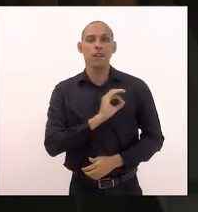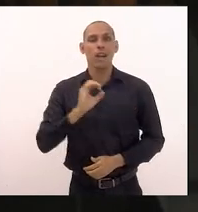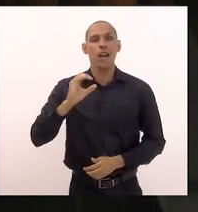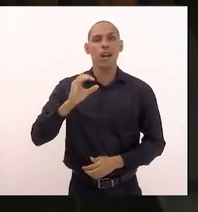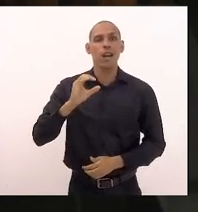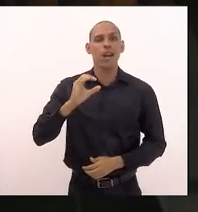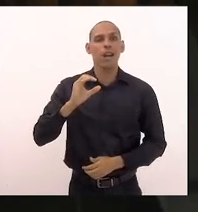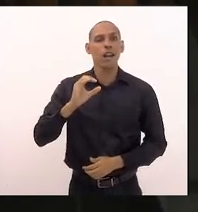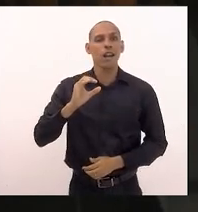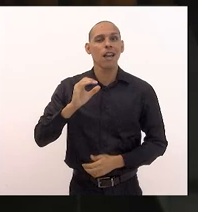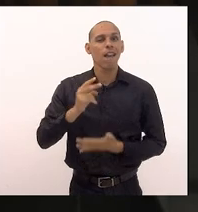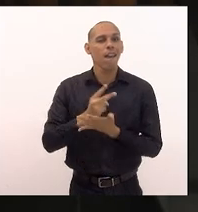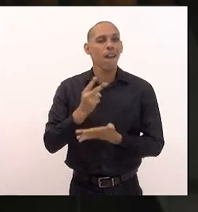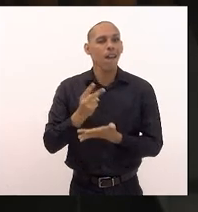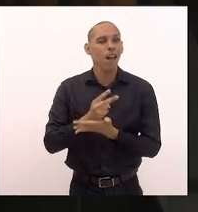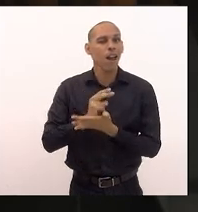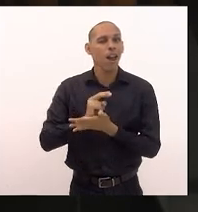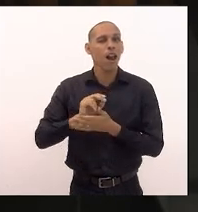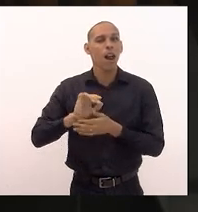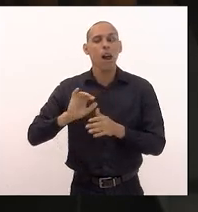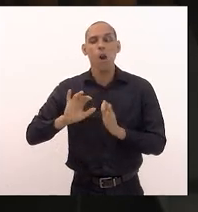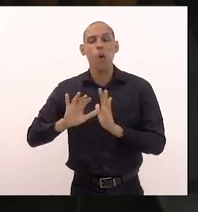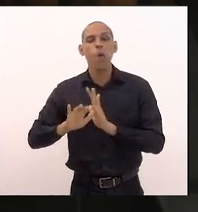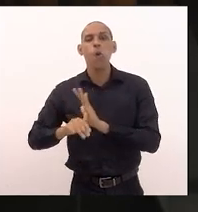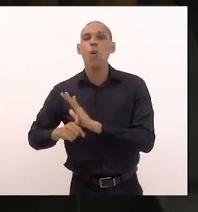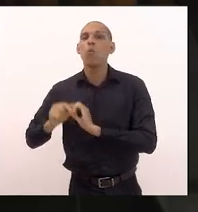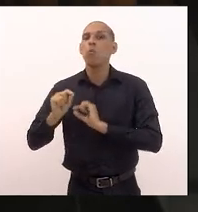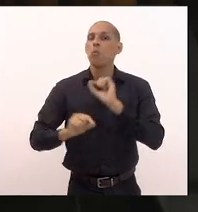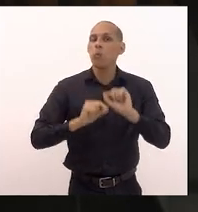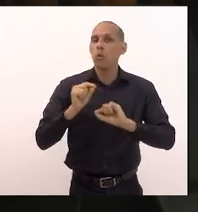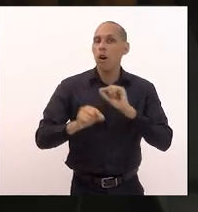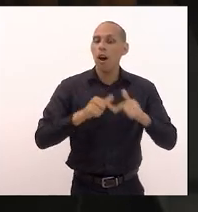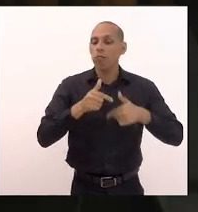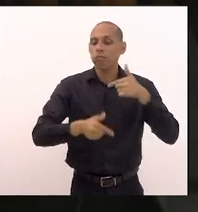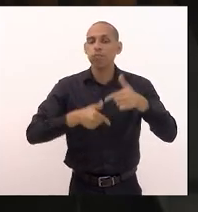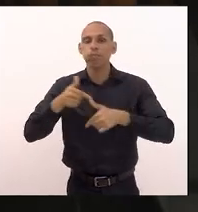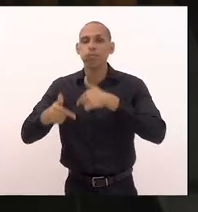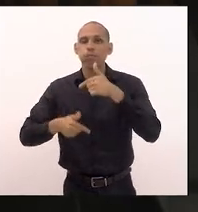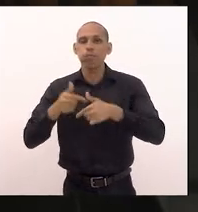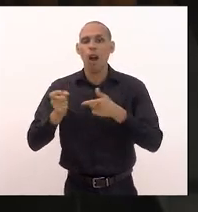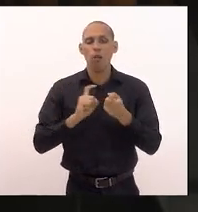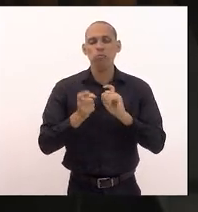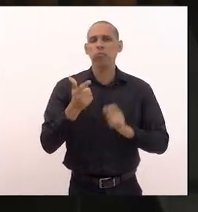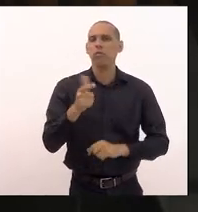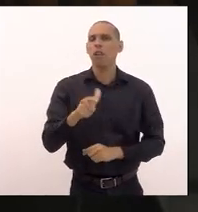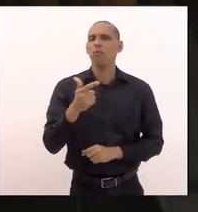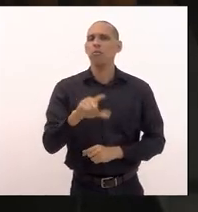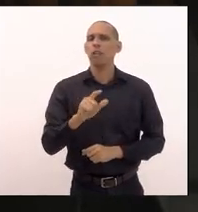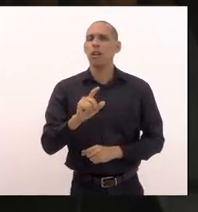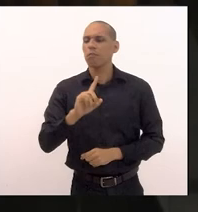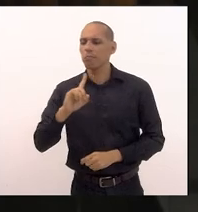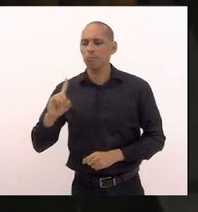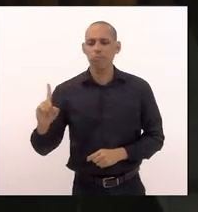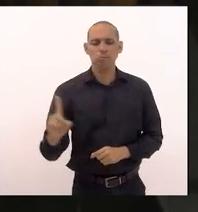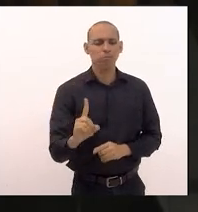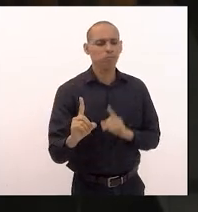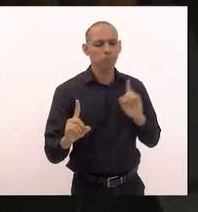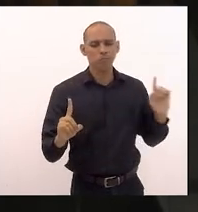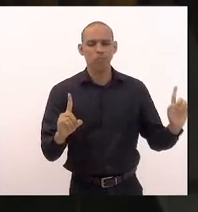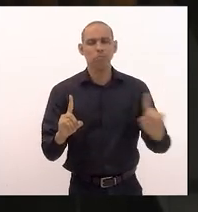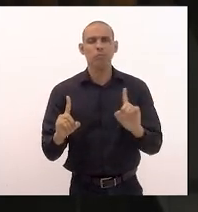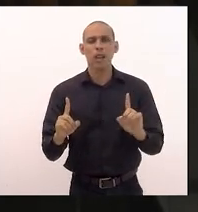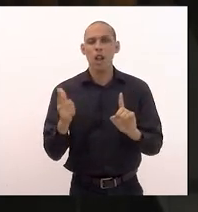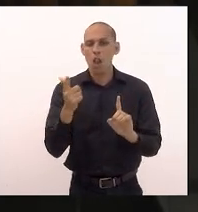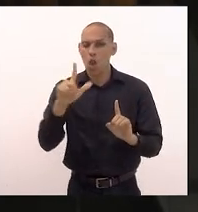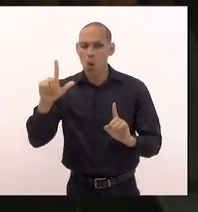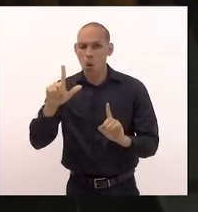clandestinamente a seu serviço os policiais que não tinham sessão que estão expostos enquanto servidores de